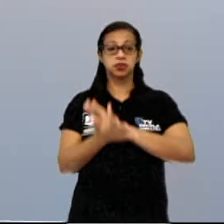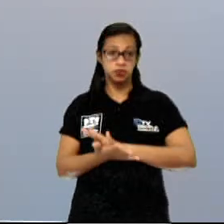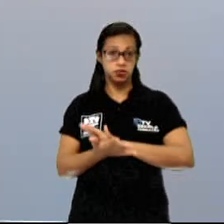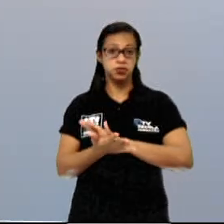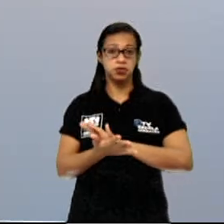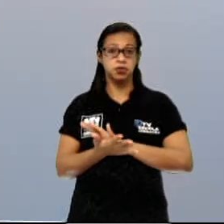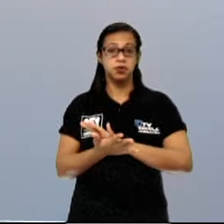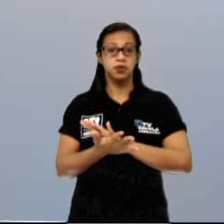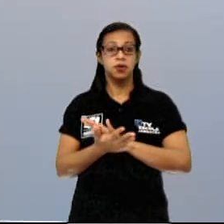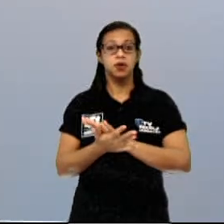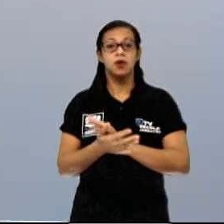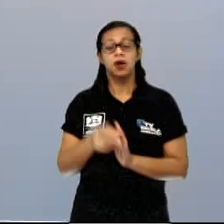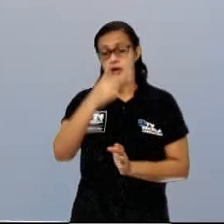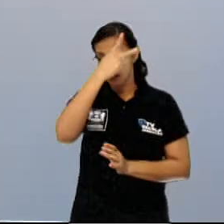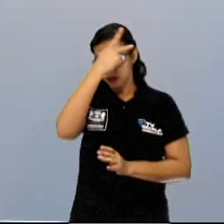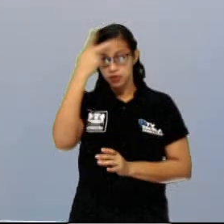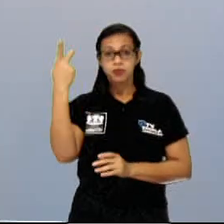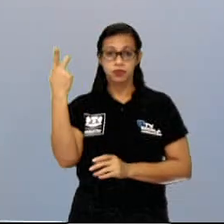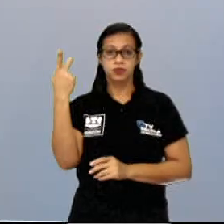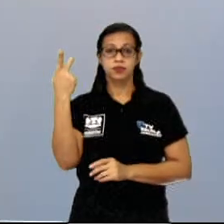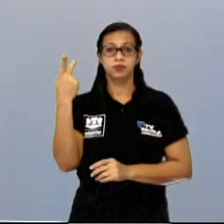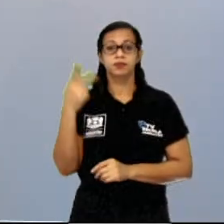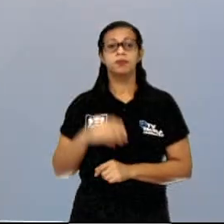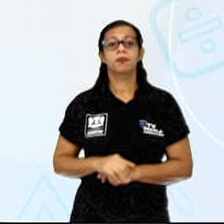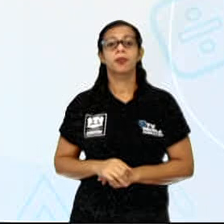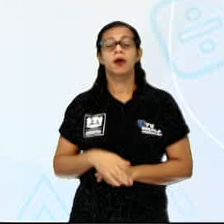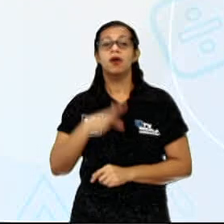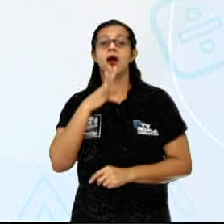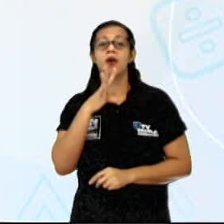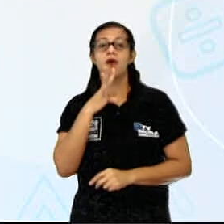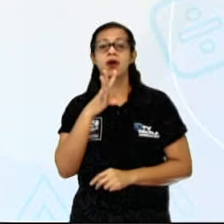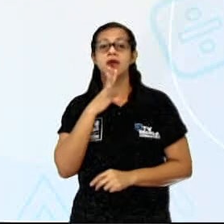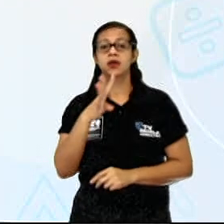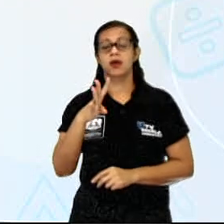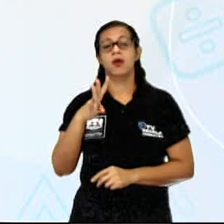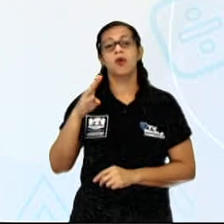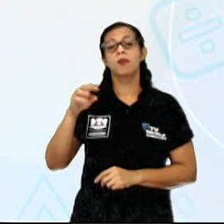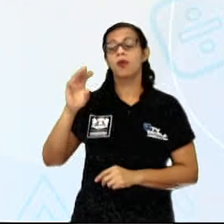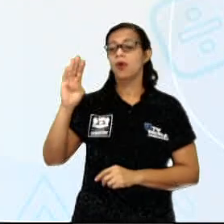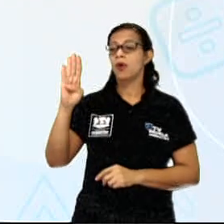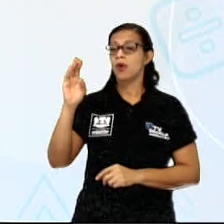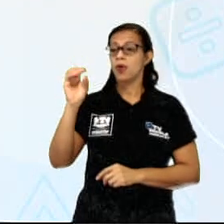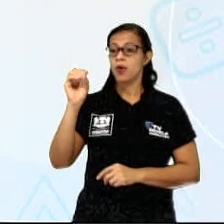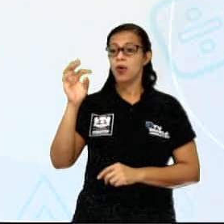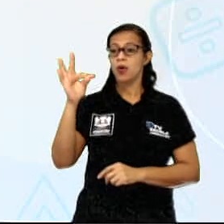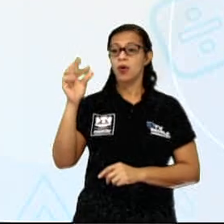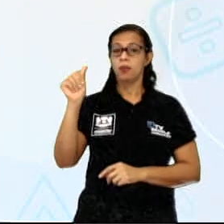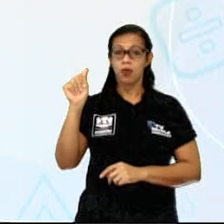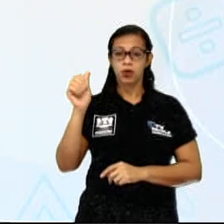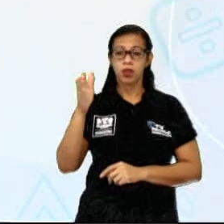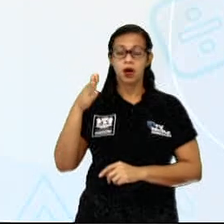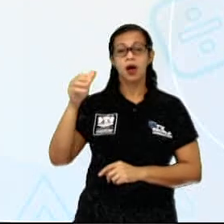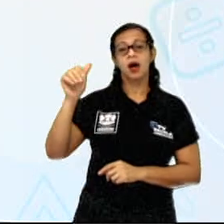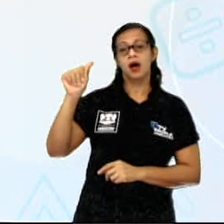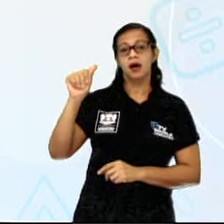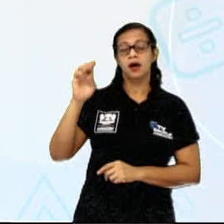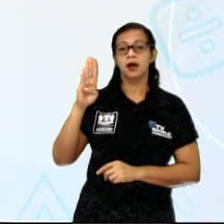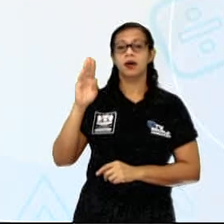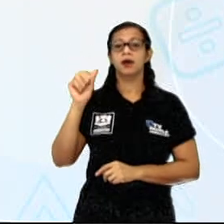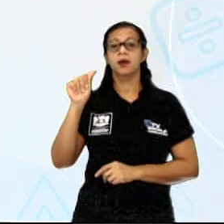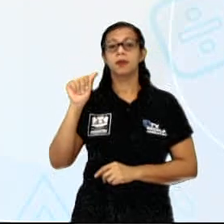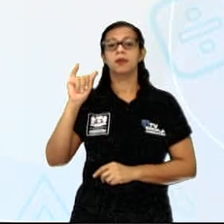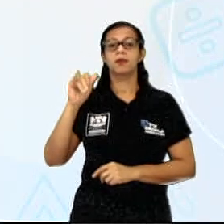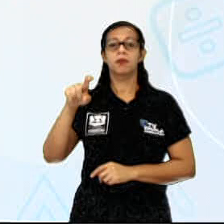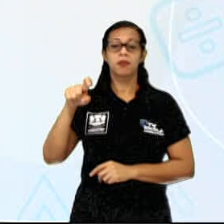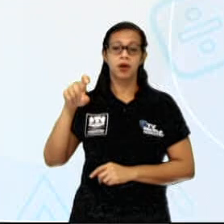Abaixo. Tudo bem? E, aqui, nós vamos ter a Avenida Central, que hoje é conhecida como Avenida Rio Branco,